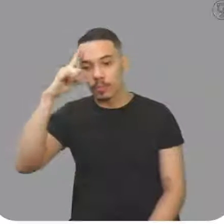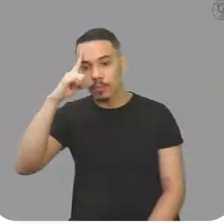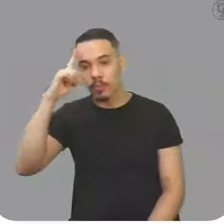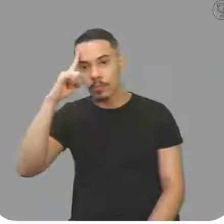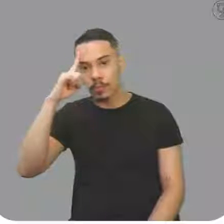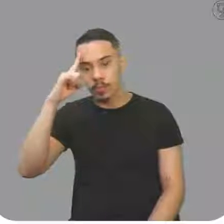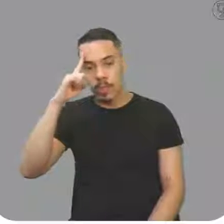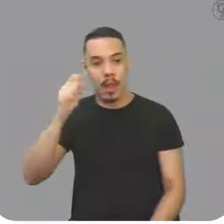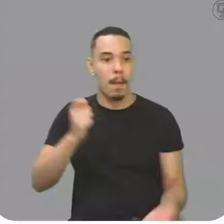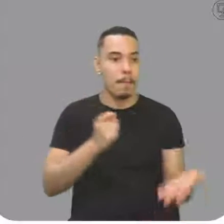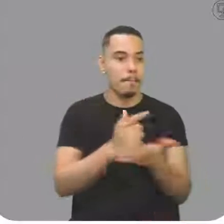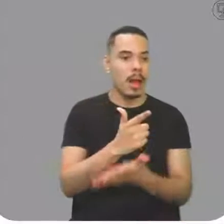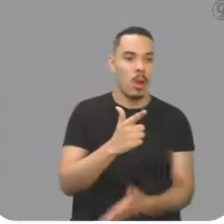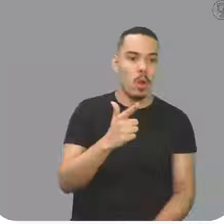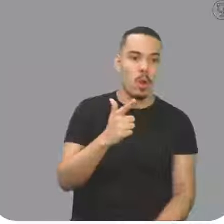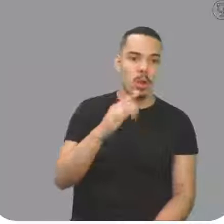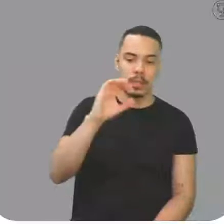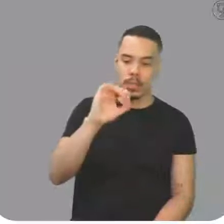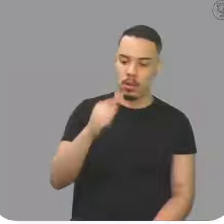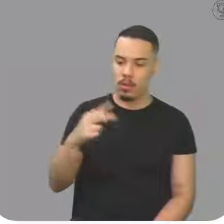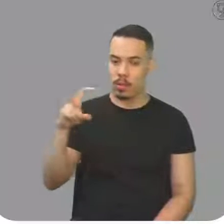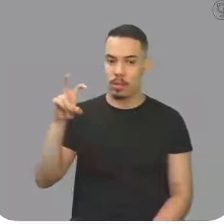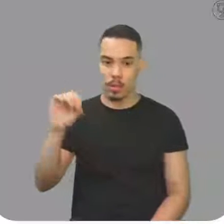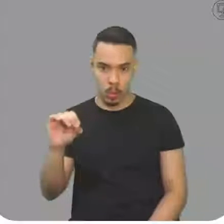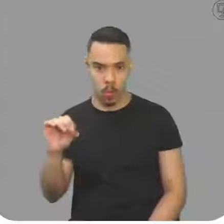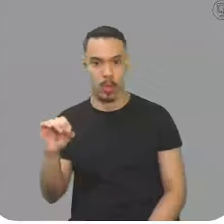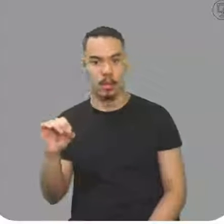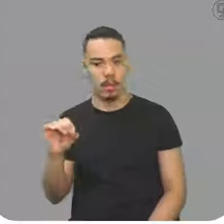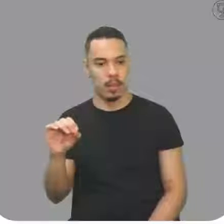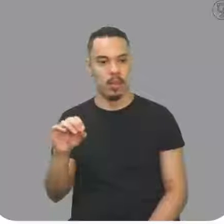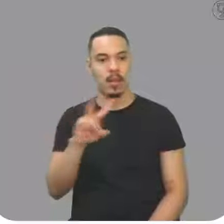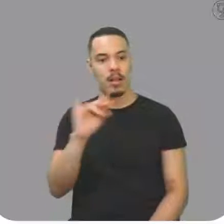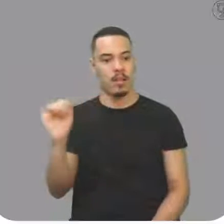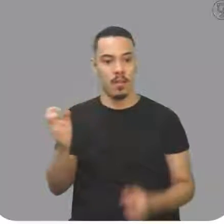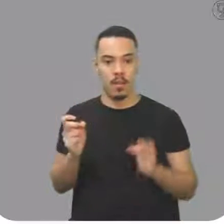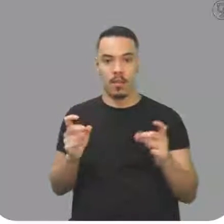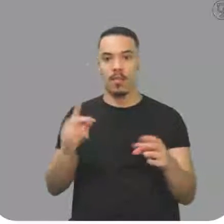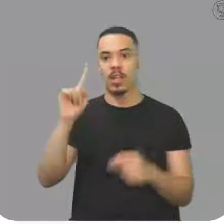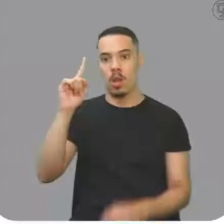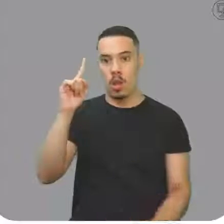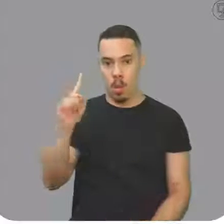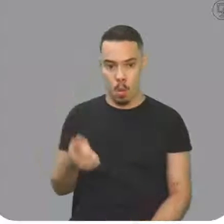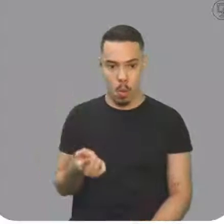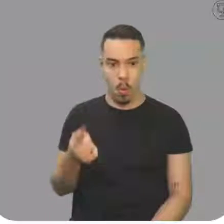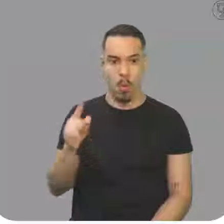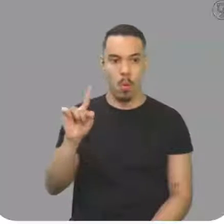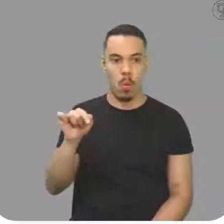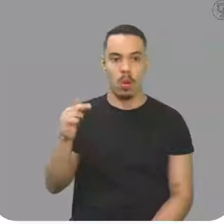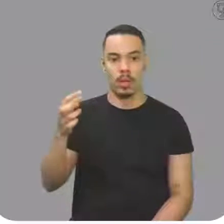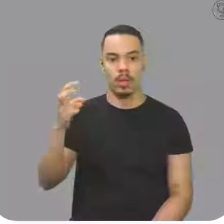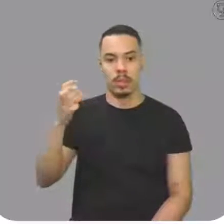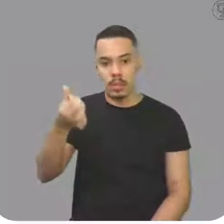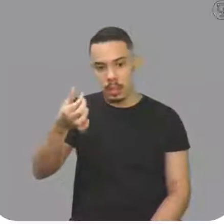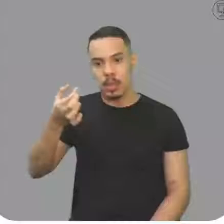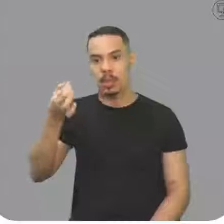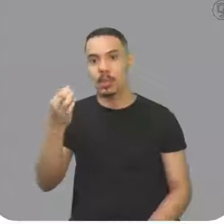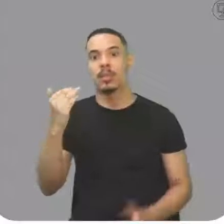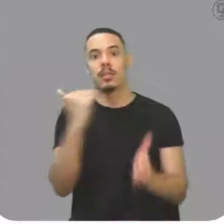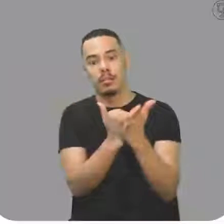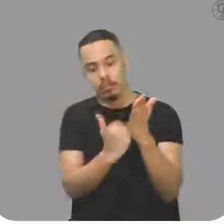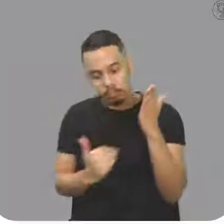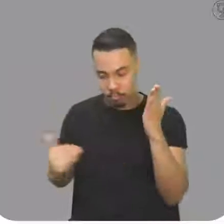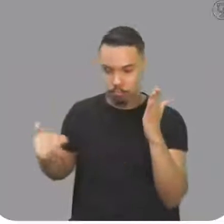você vê que ele pagou 0,50 e 1,60. E isso era comércio normal, ele já estava ganhando. Você imagina que ele ainda